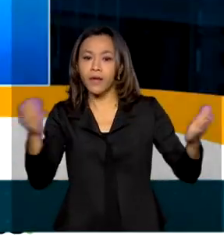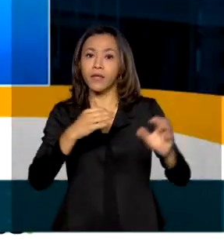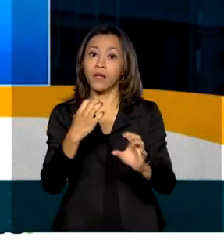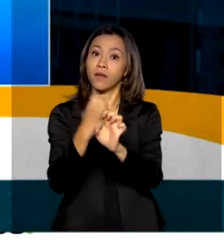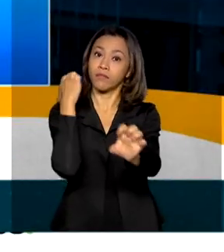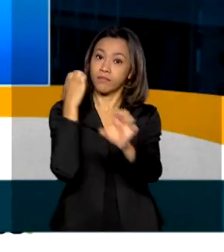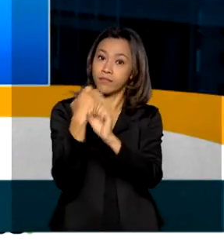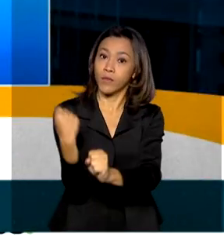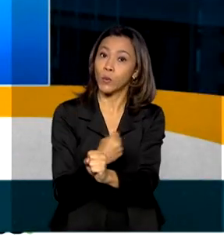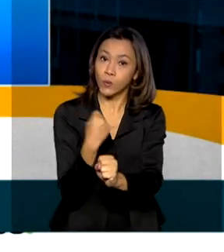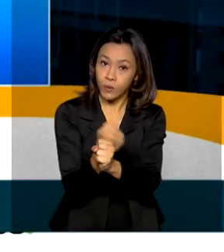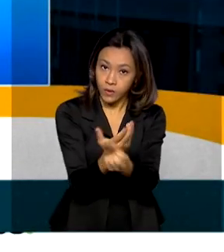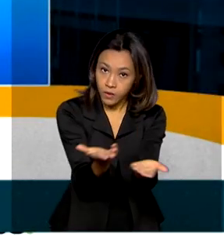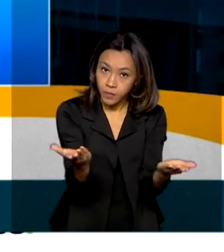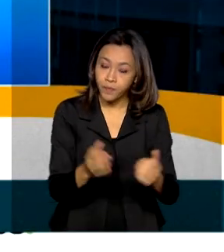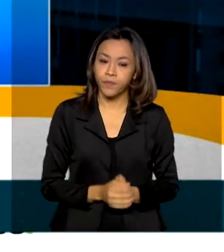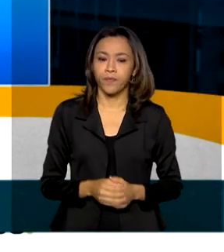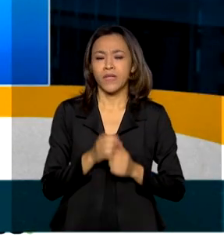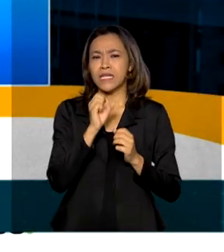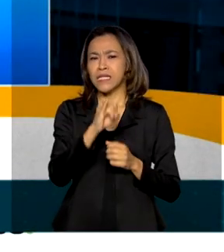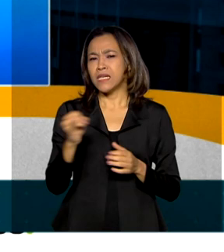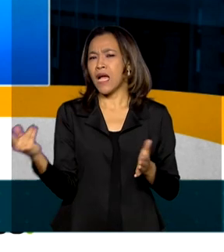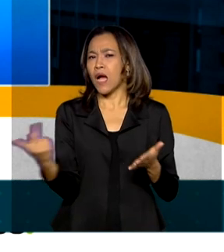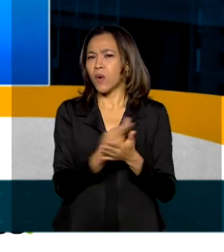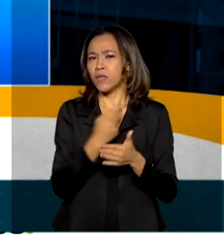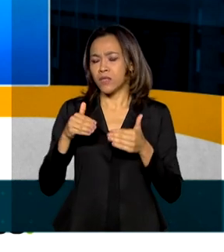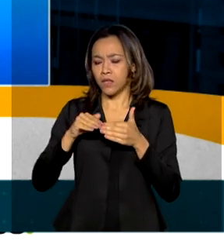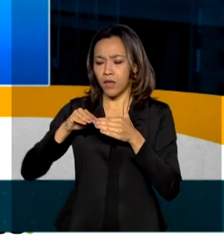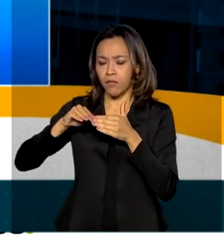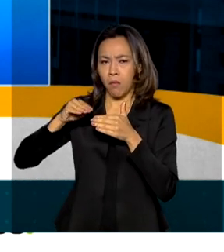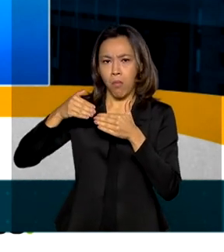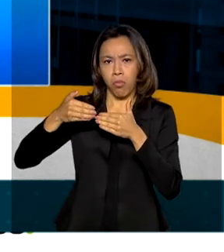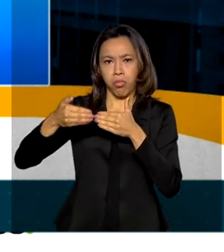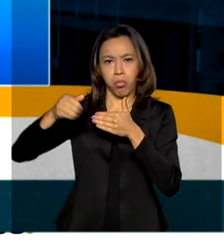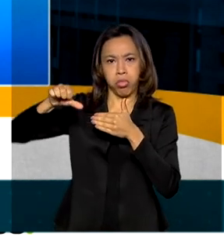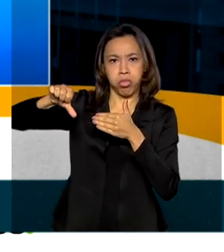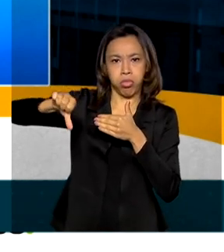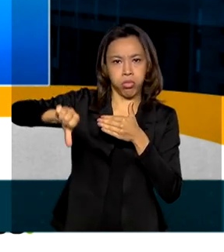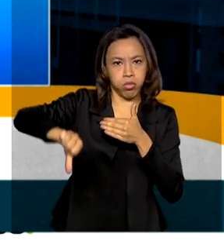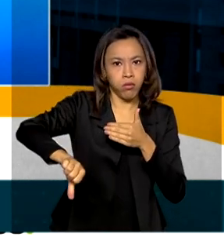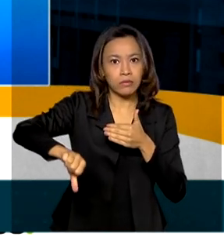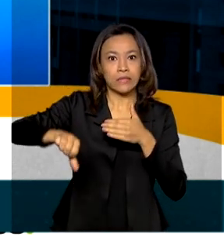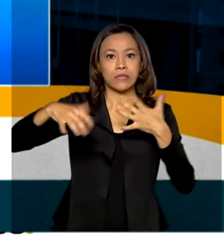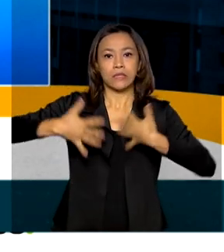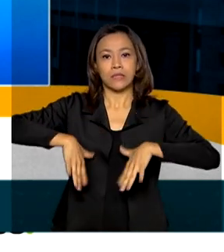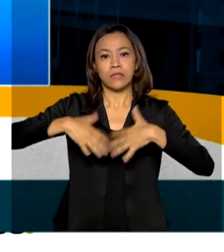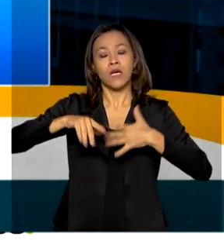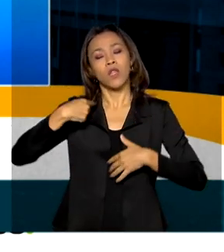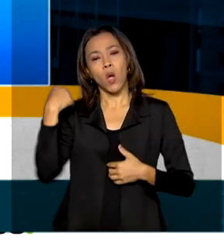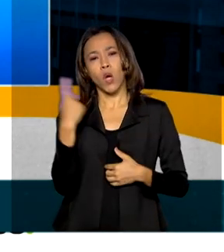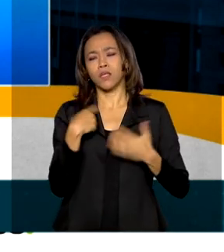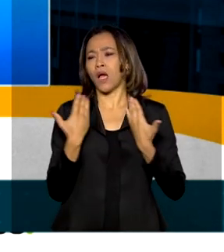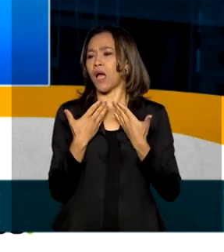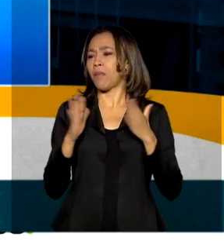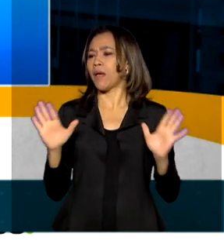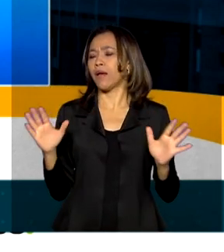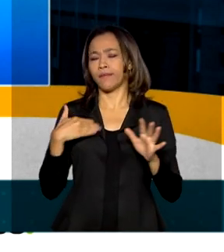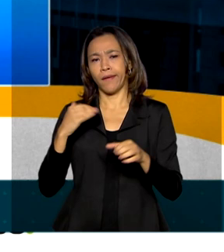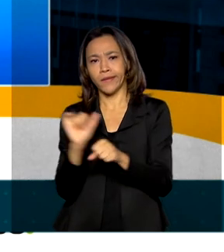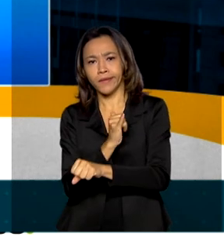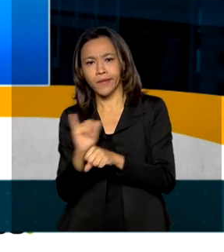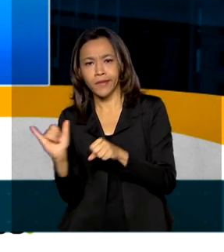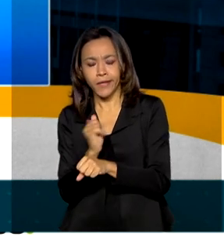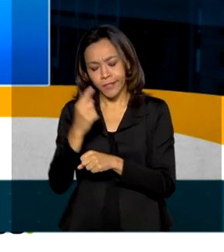Se houver uma piora sensível, estaremos abertos a fazer todas as medidas